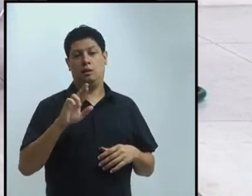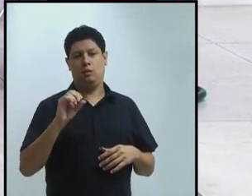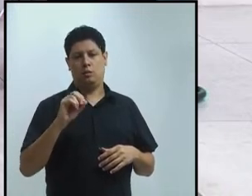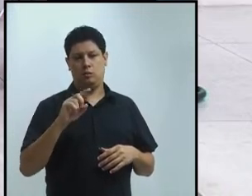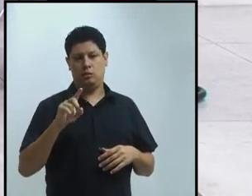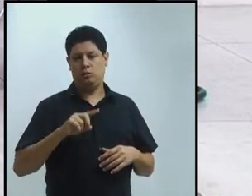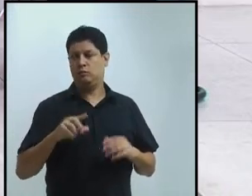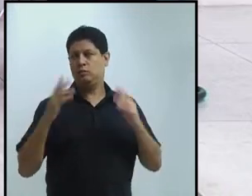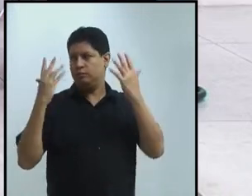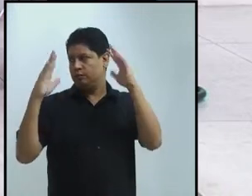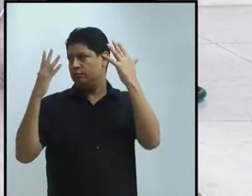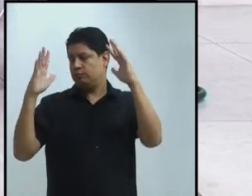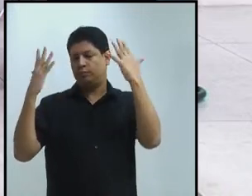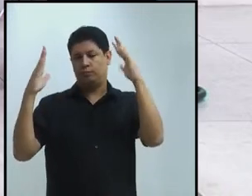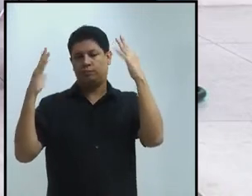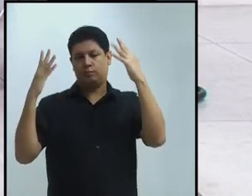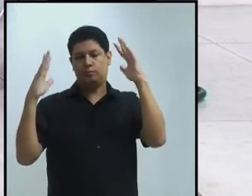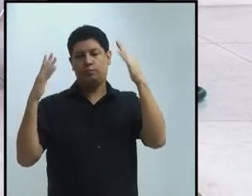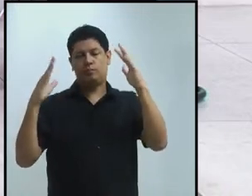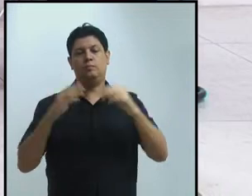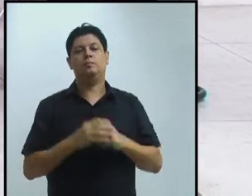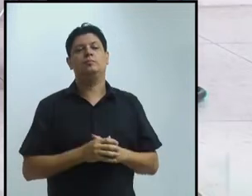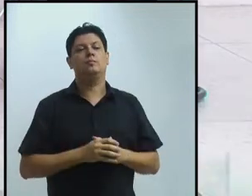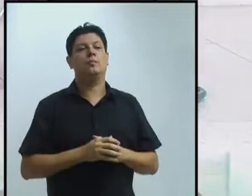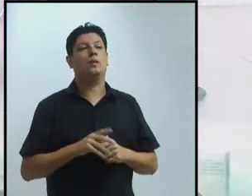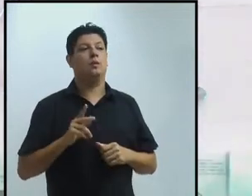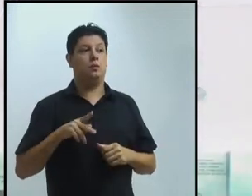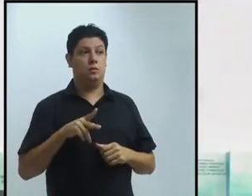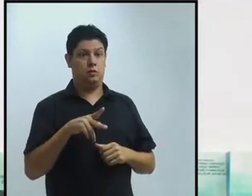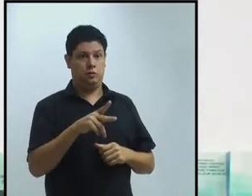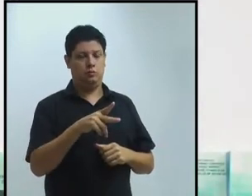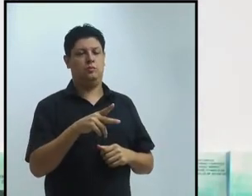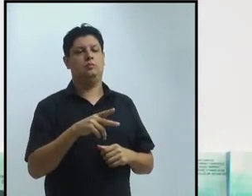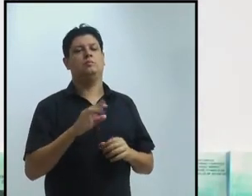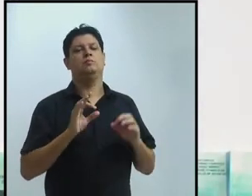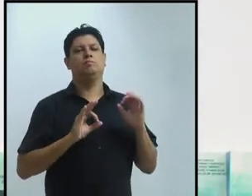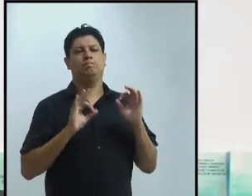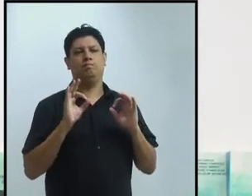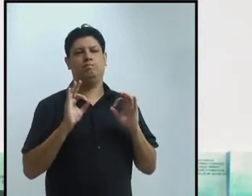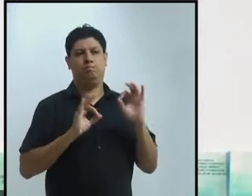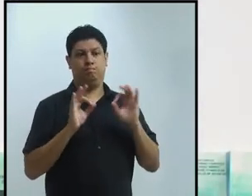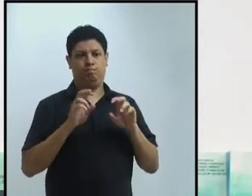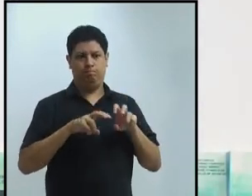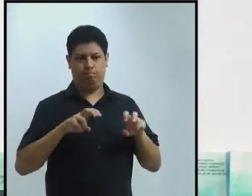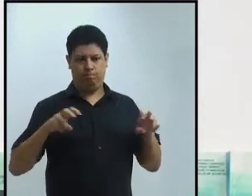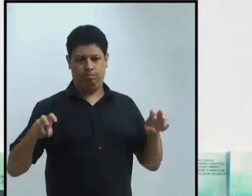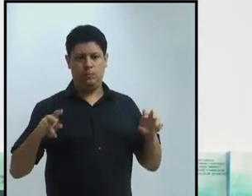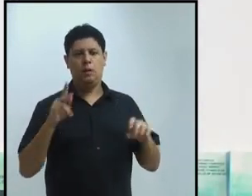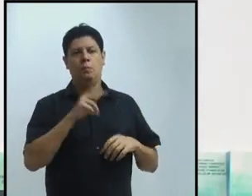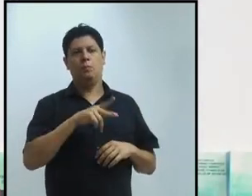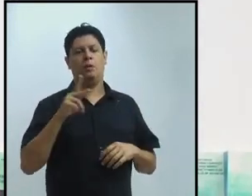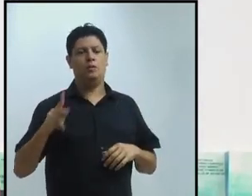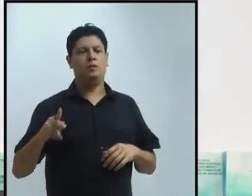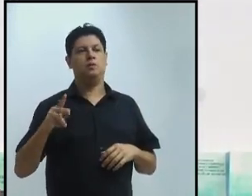Continuando na composição do dispositivo, chamo agora a professora doutora Valquíria Magno.